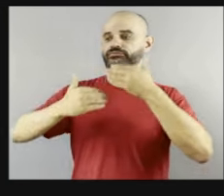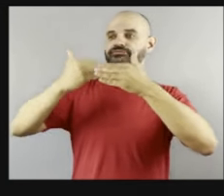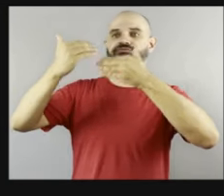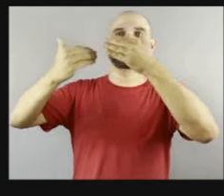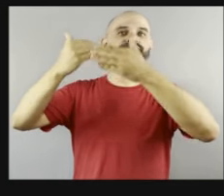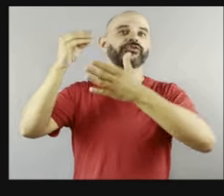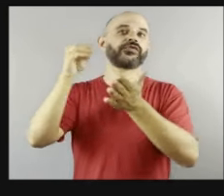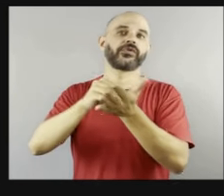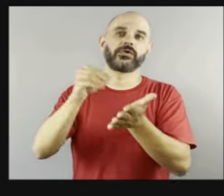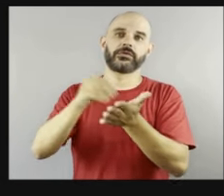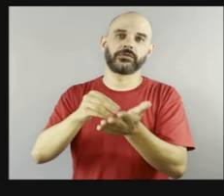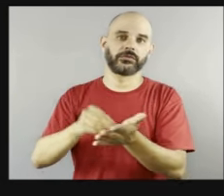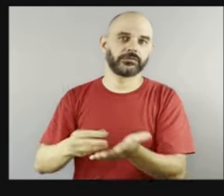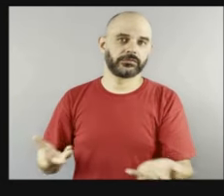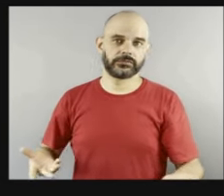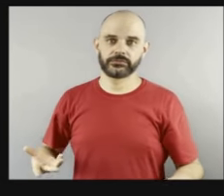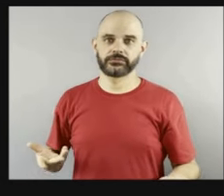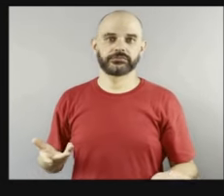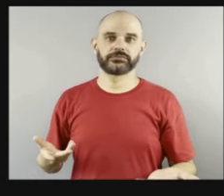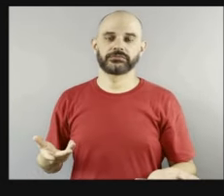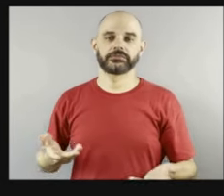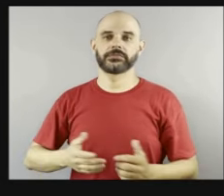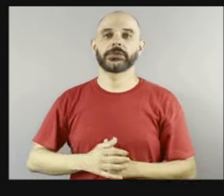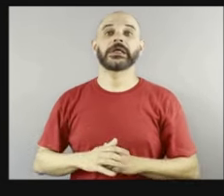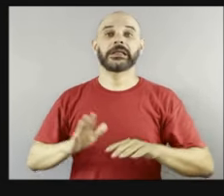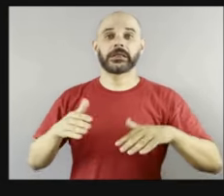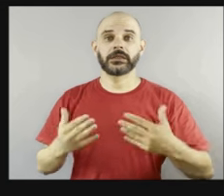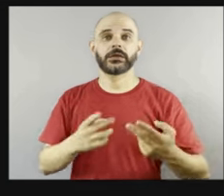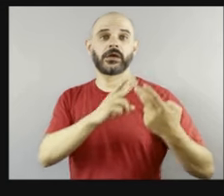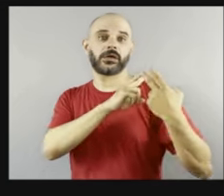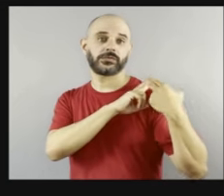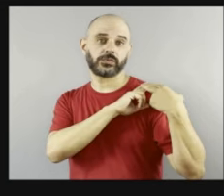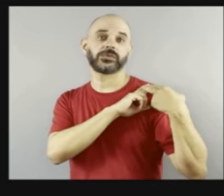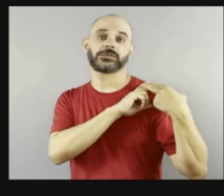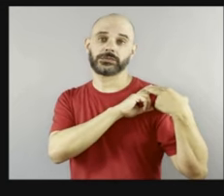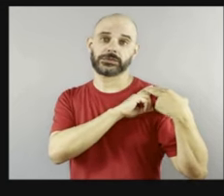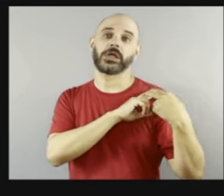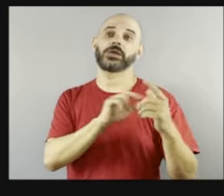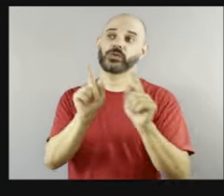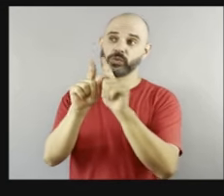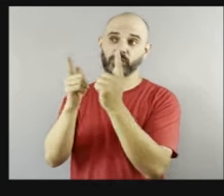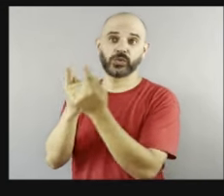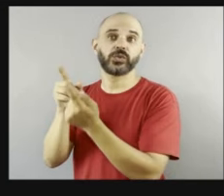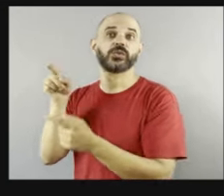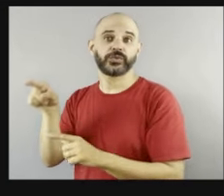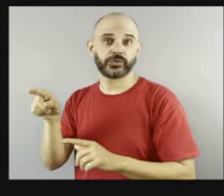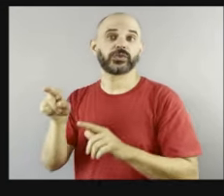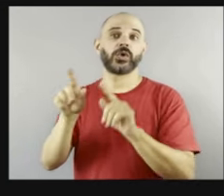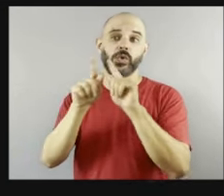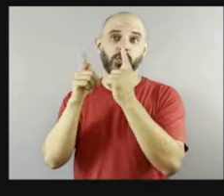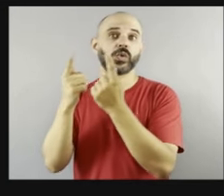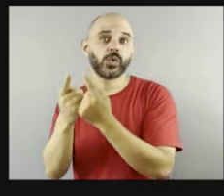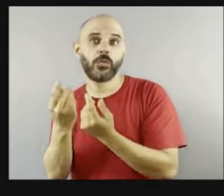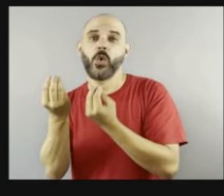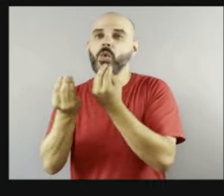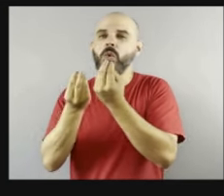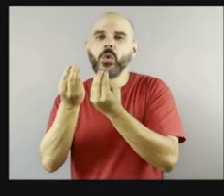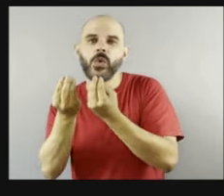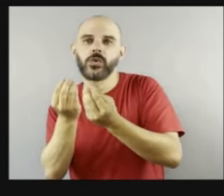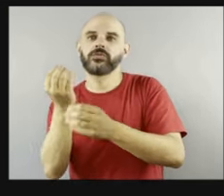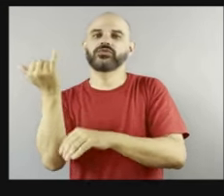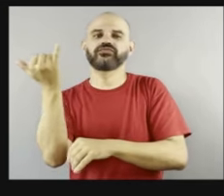Então, imagina a responsabilidade desse grupo, desse profissional. Então, nós estávamos ali falando com eles.